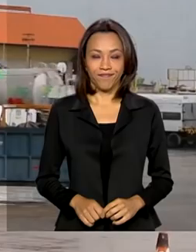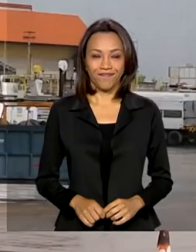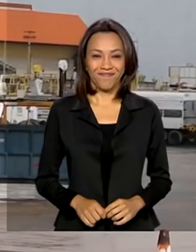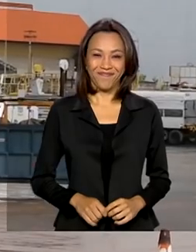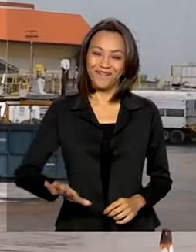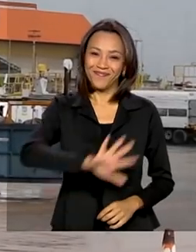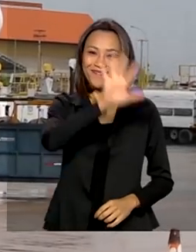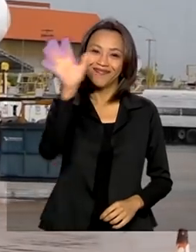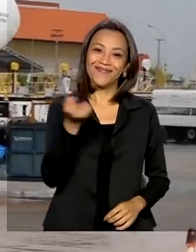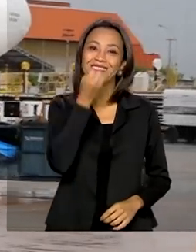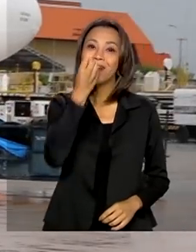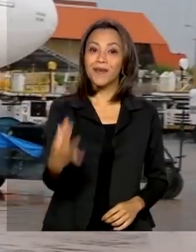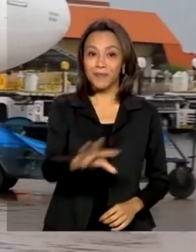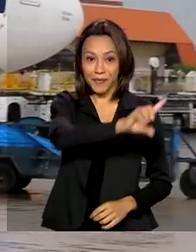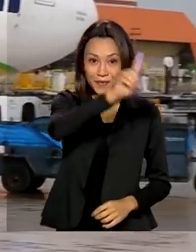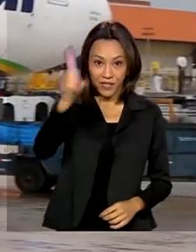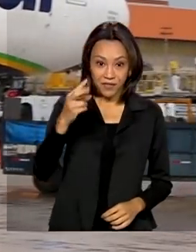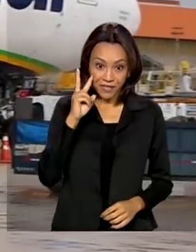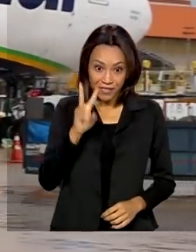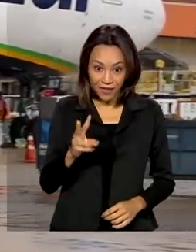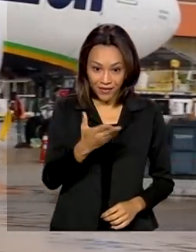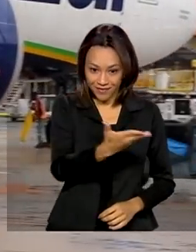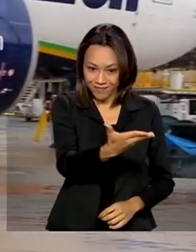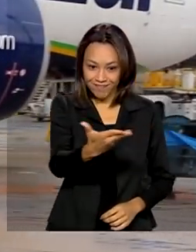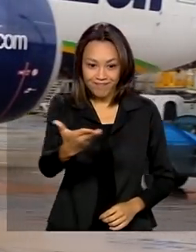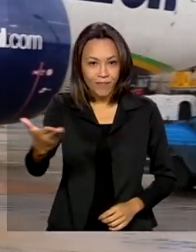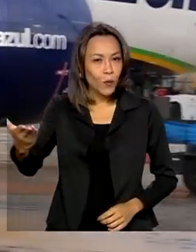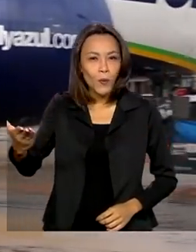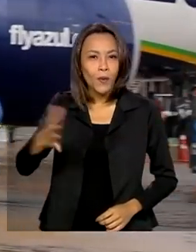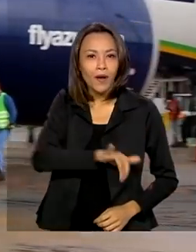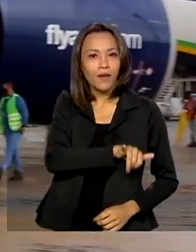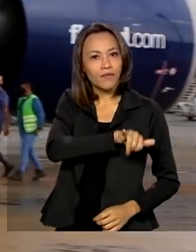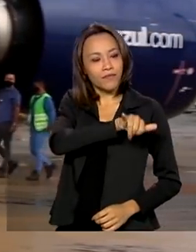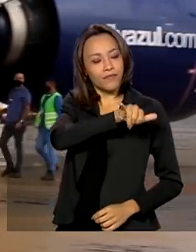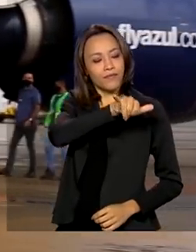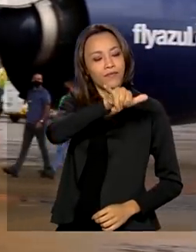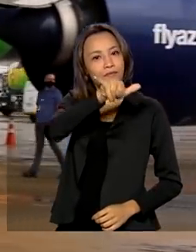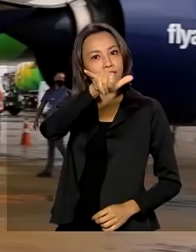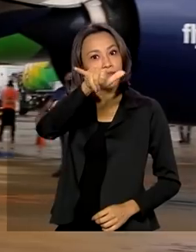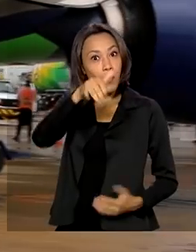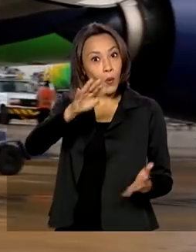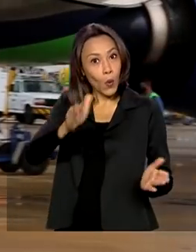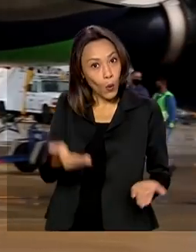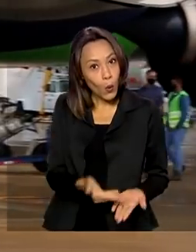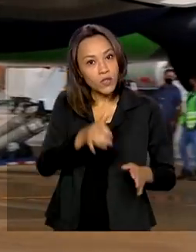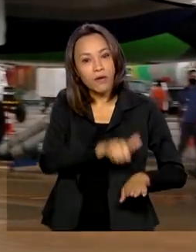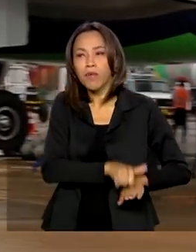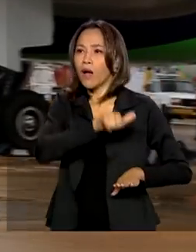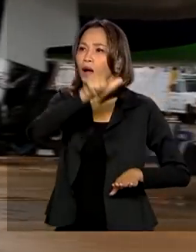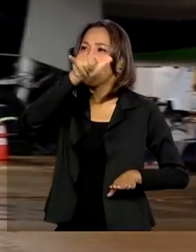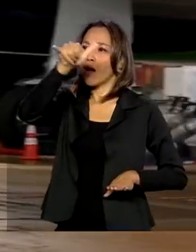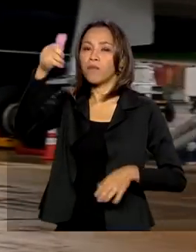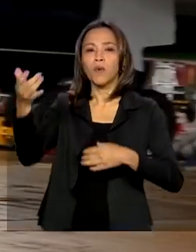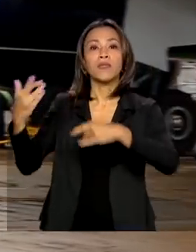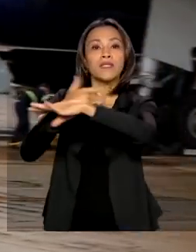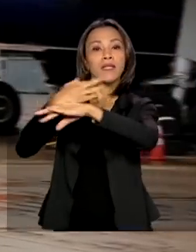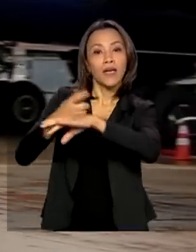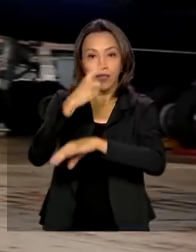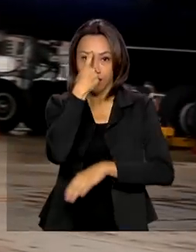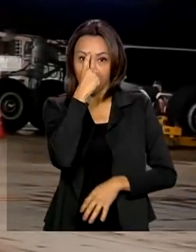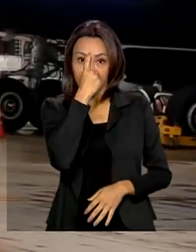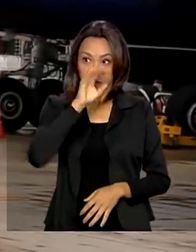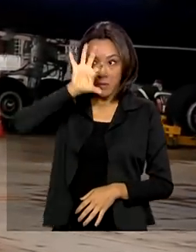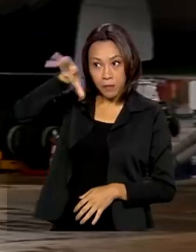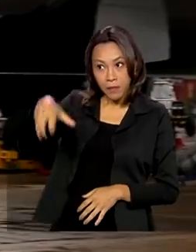Olá, bom dia! Aí na sua tela, imagens do avião cargueiro que decola hoje para Mumbai, na Índia, para buscar